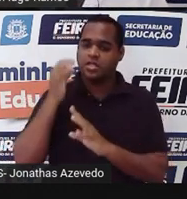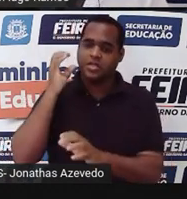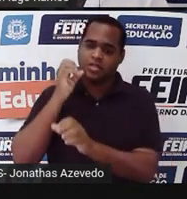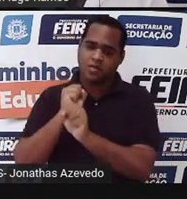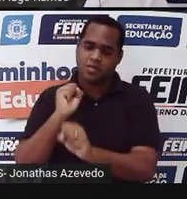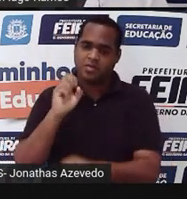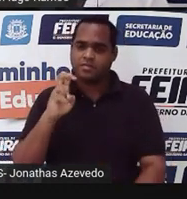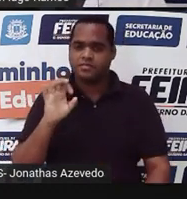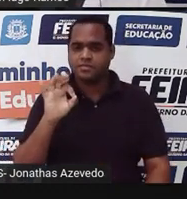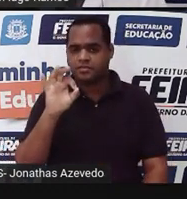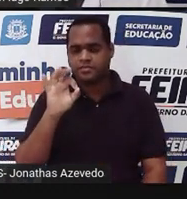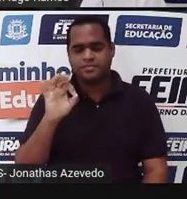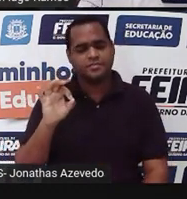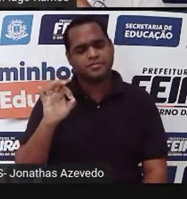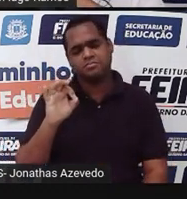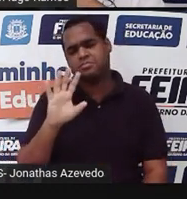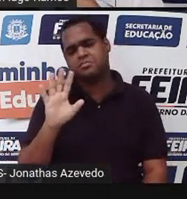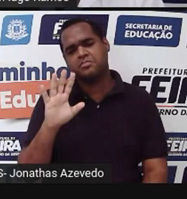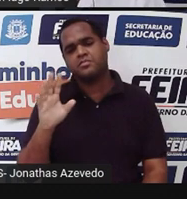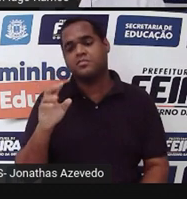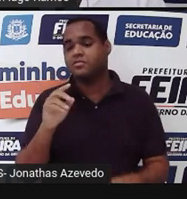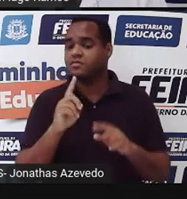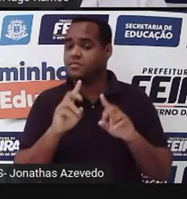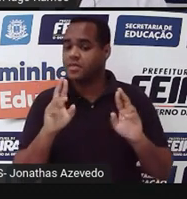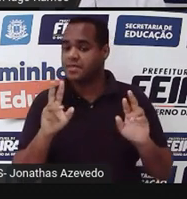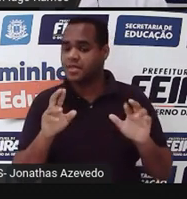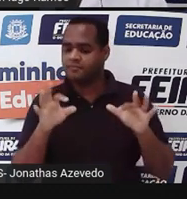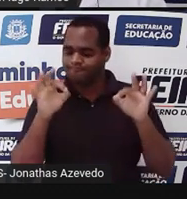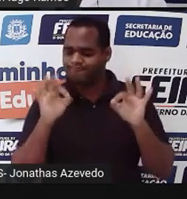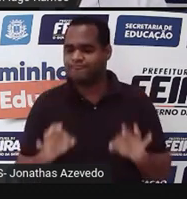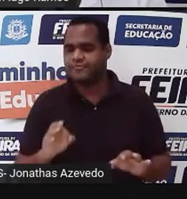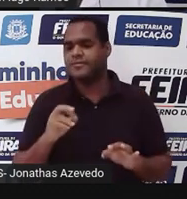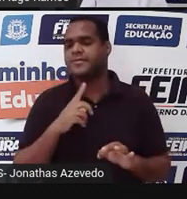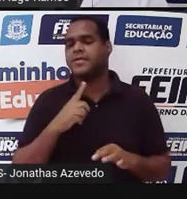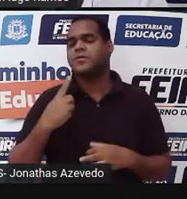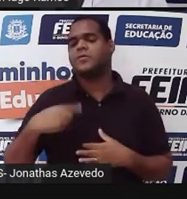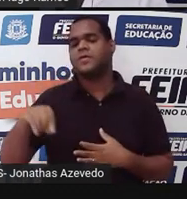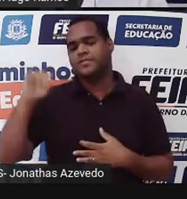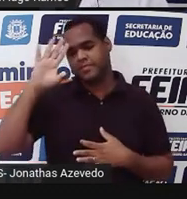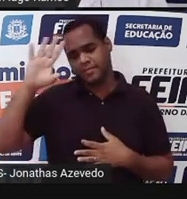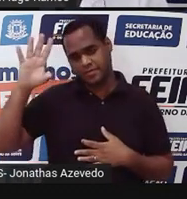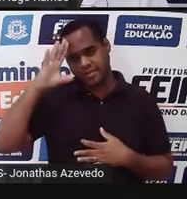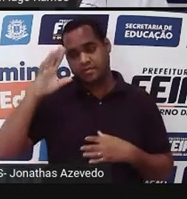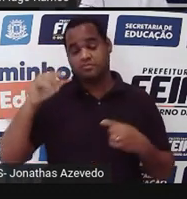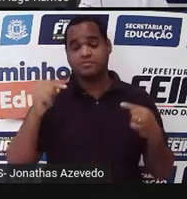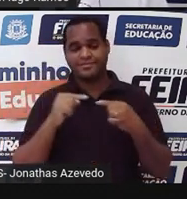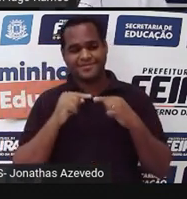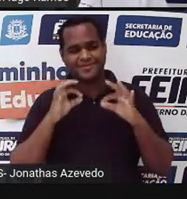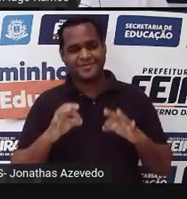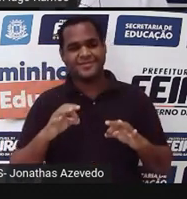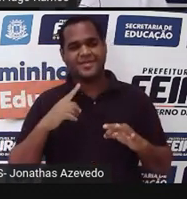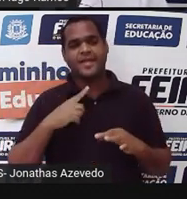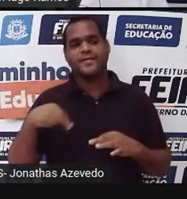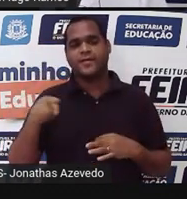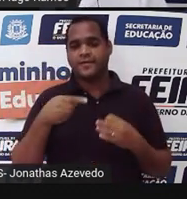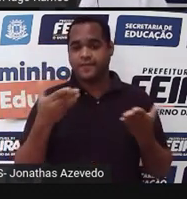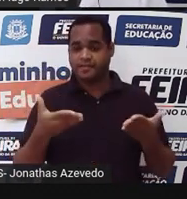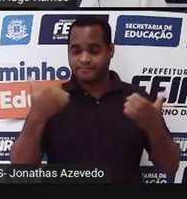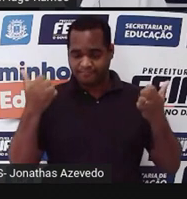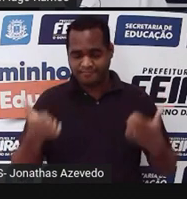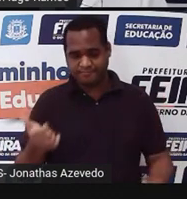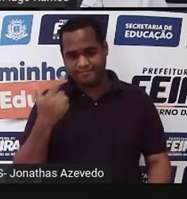50%. Porque existe uma forma correta de a gente calcular isso. E é o que a gente vai ver agora.